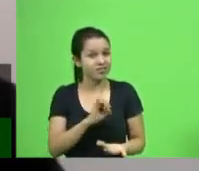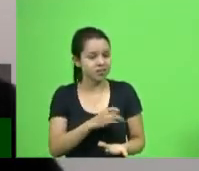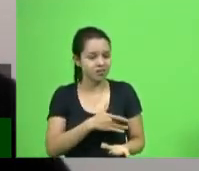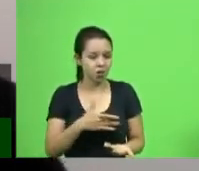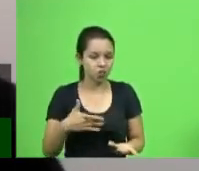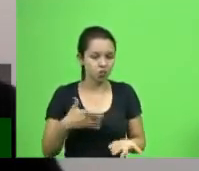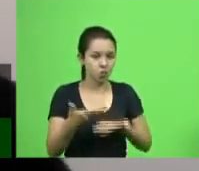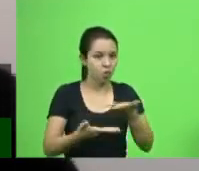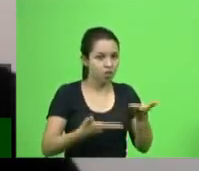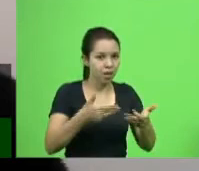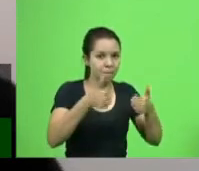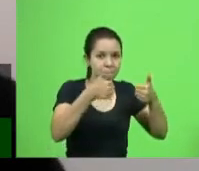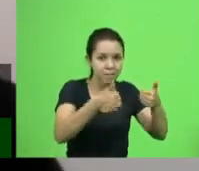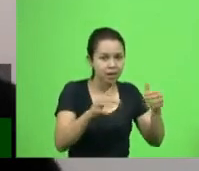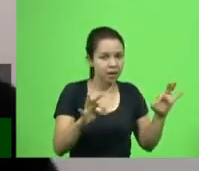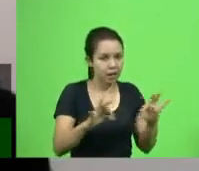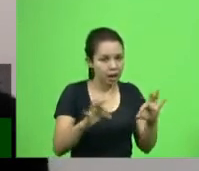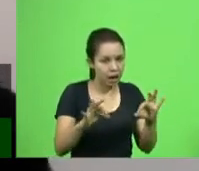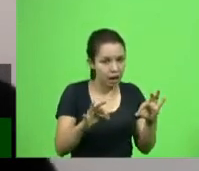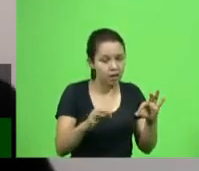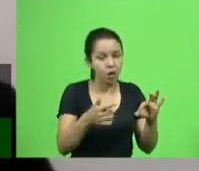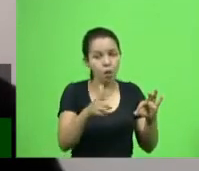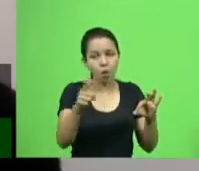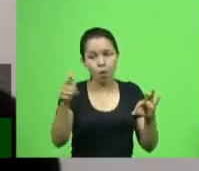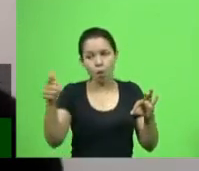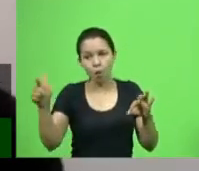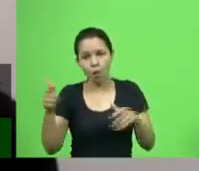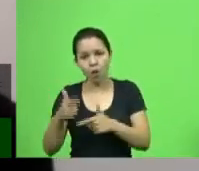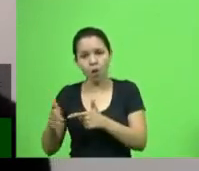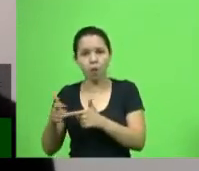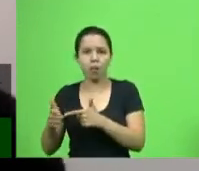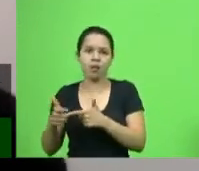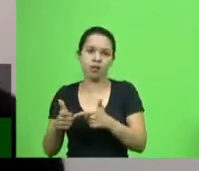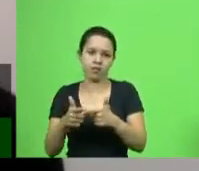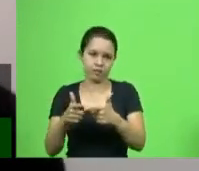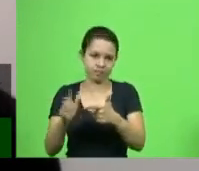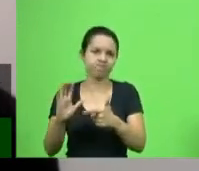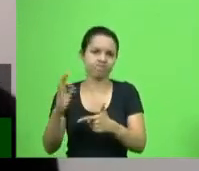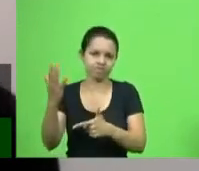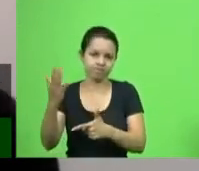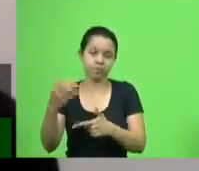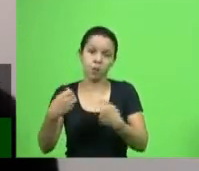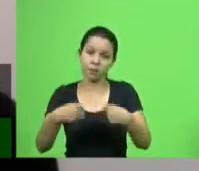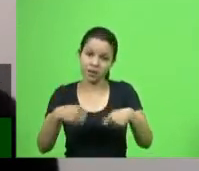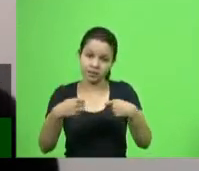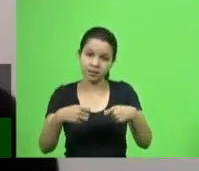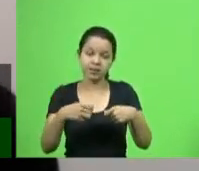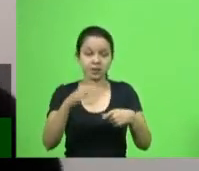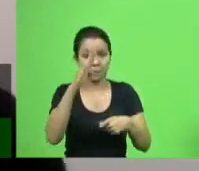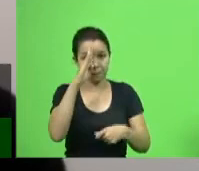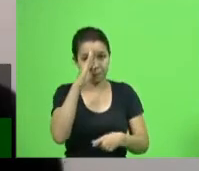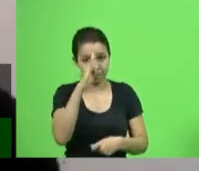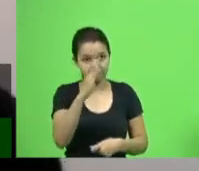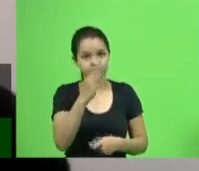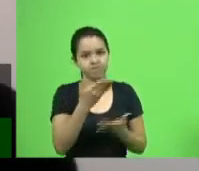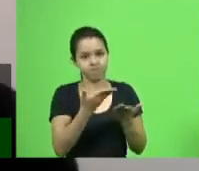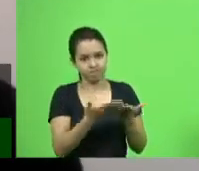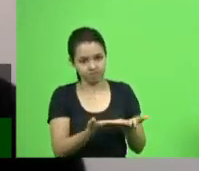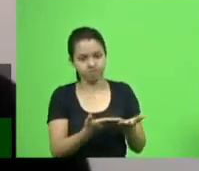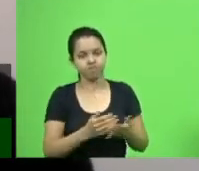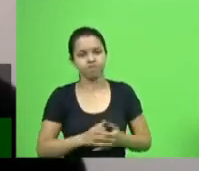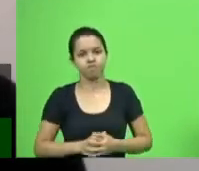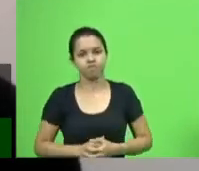esses outros problemas que nós acompanhamos. Então, tem que ser prioridade. E a questão da nova ala do Tereza Ramos,